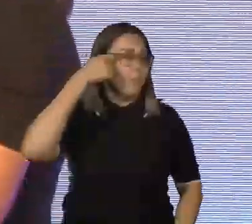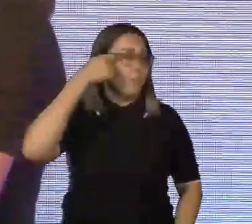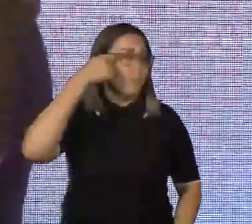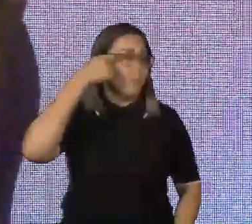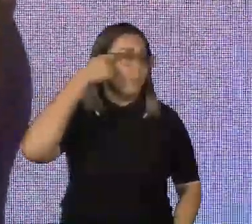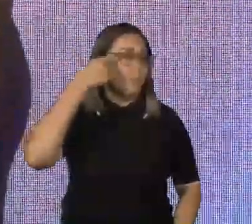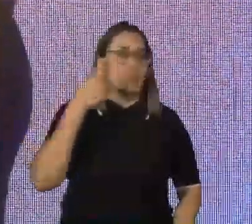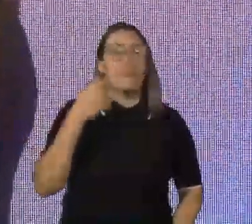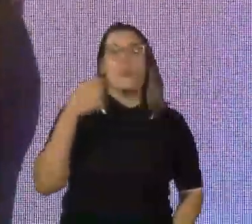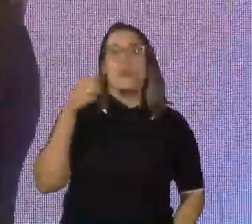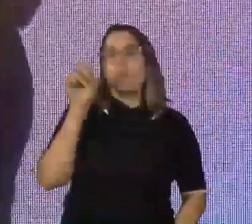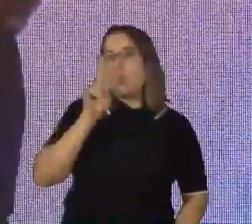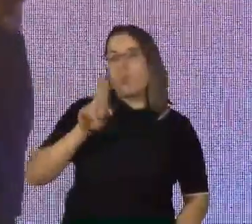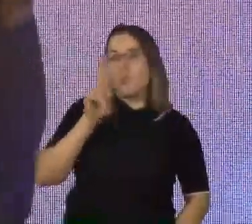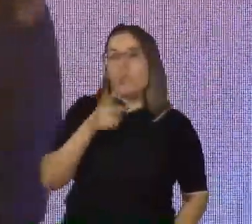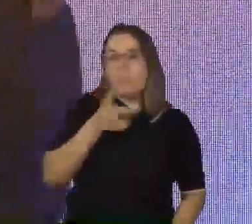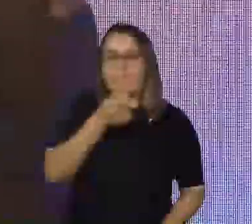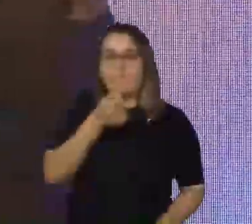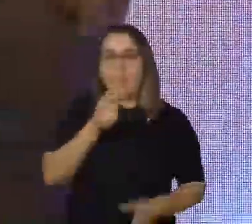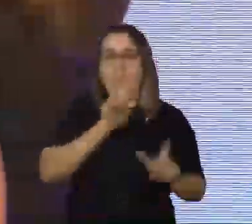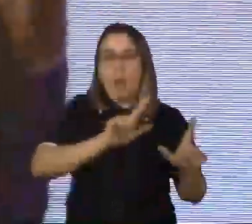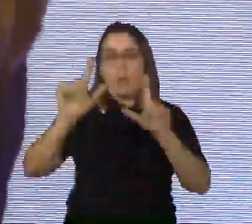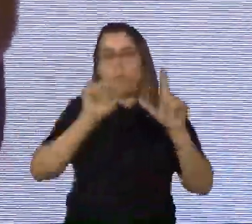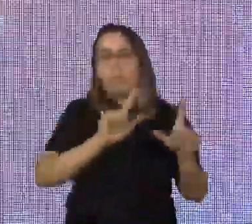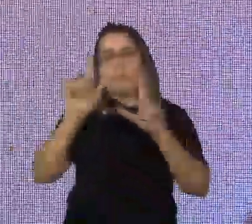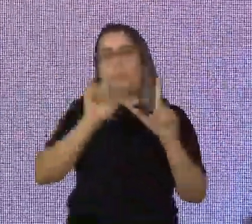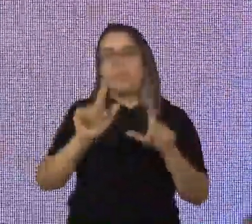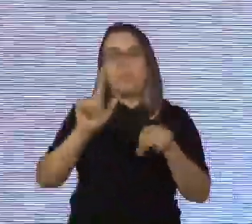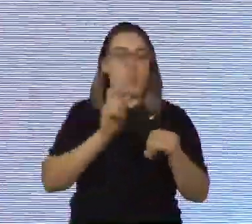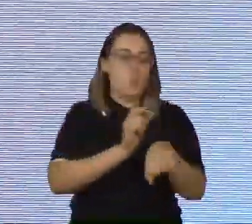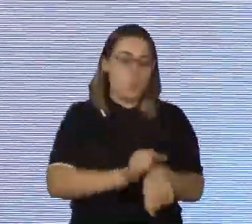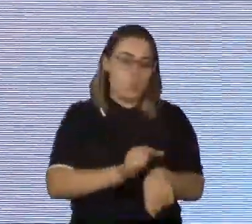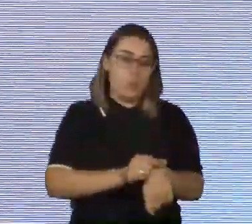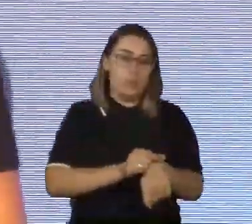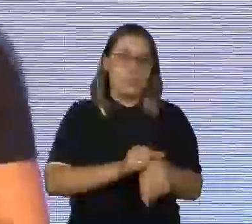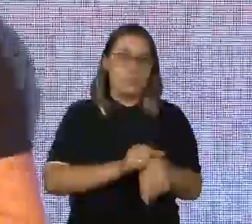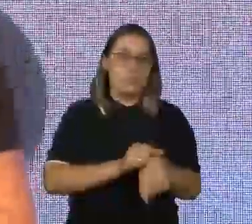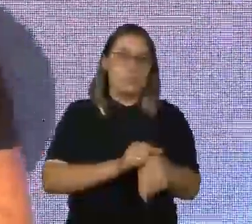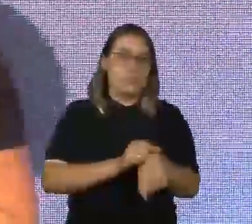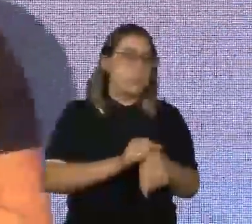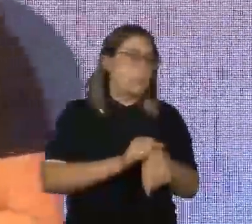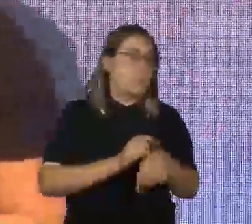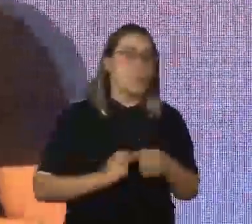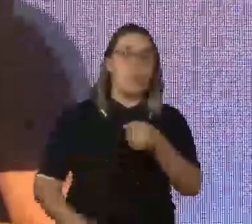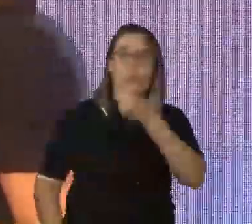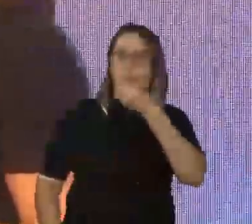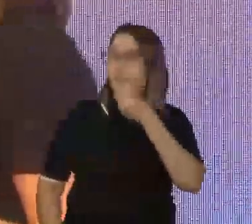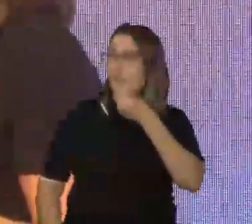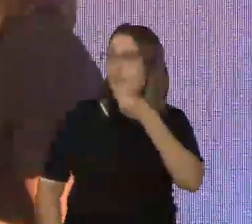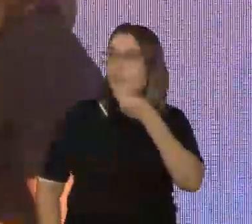um projetor de slides, estou de relógio. Na mão direita, um microfone.